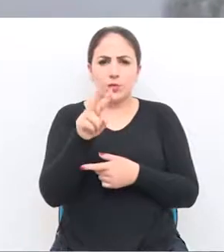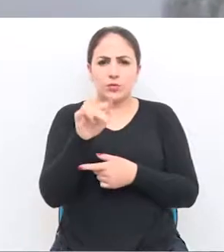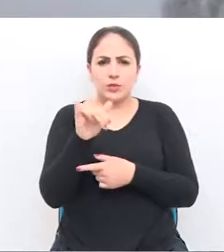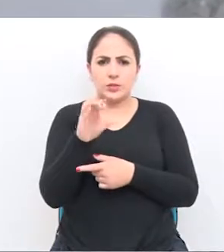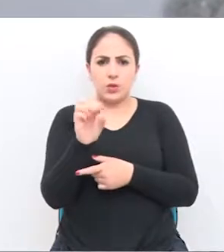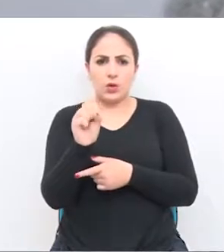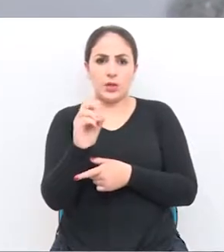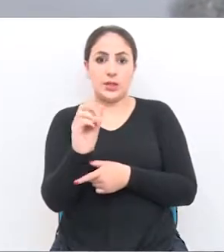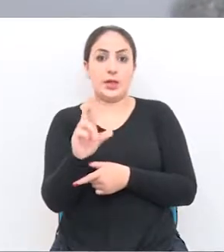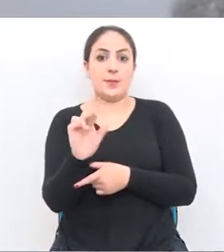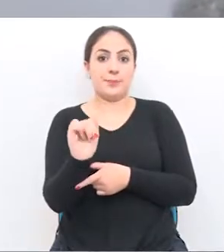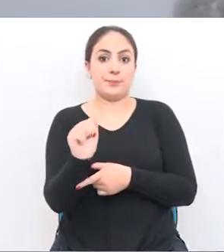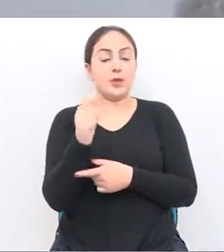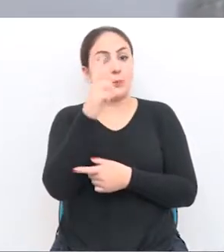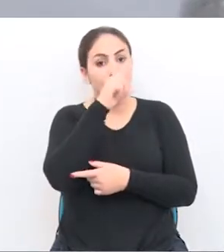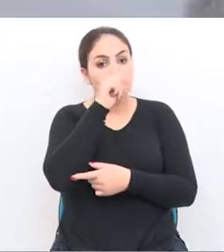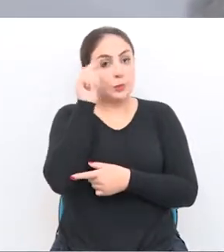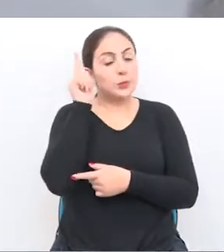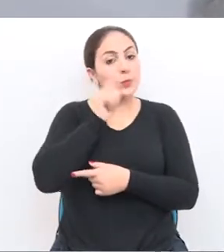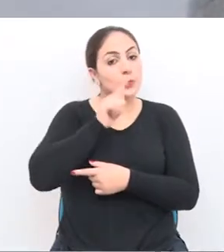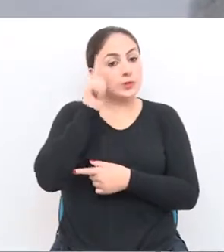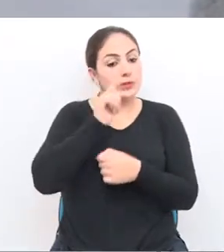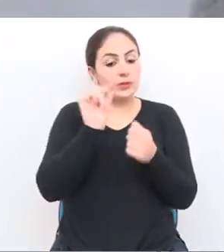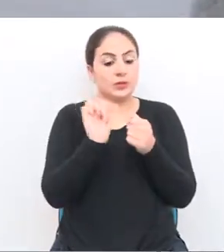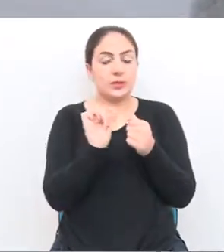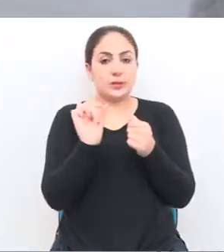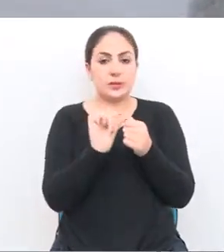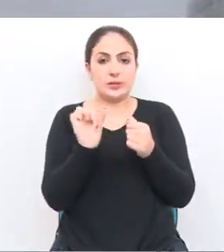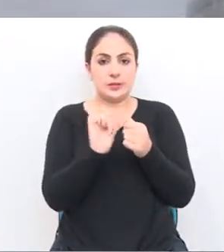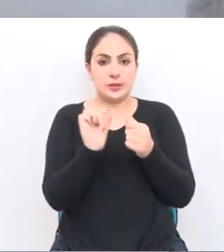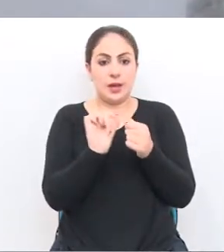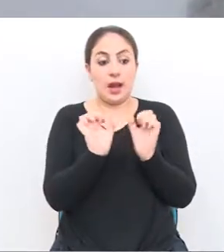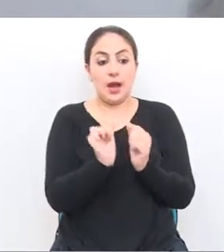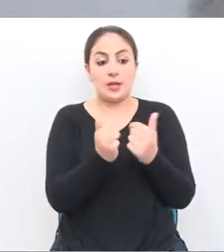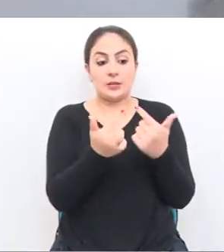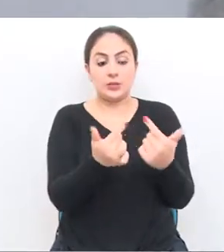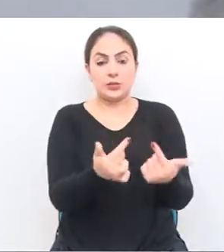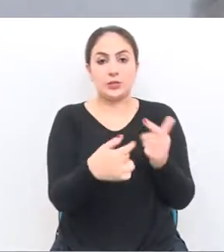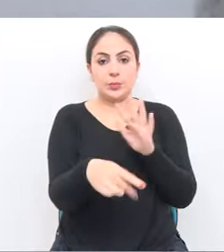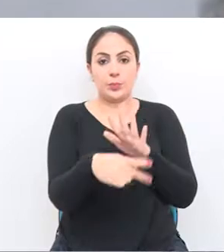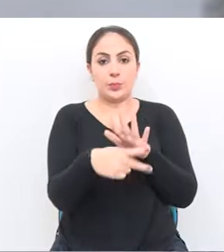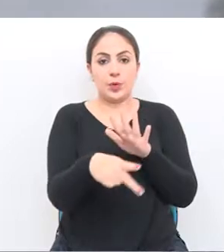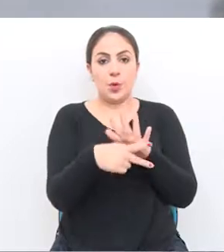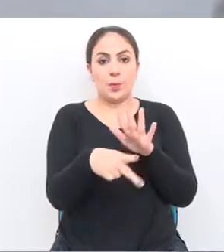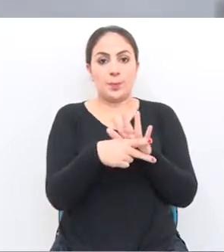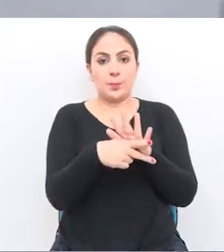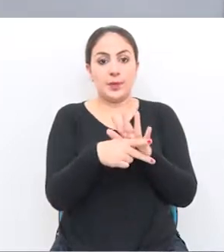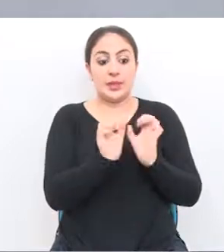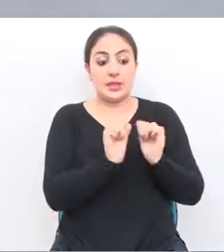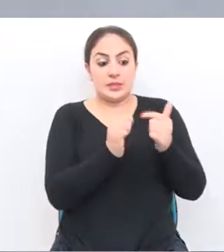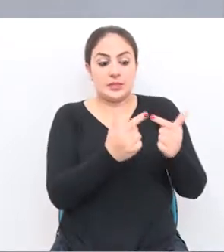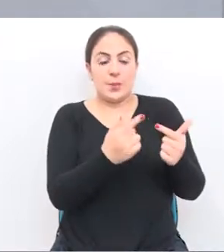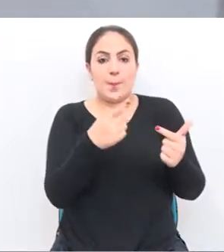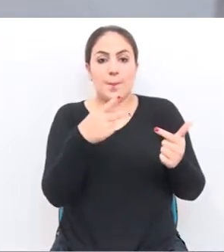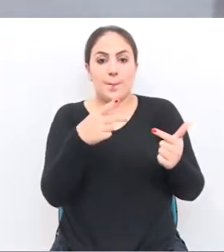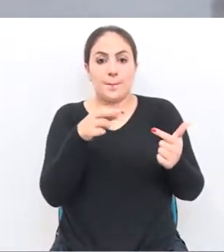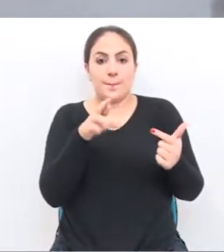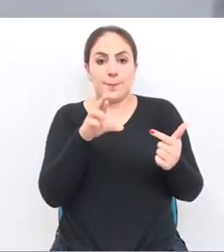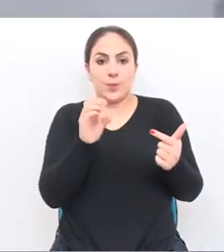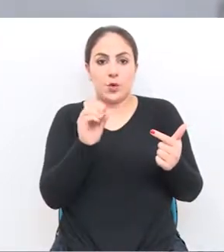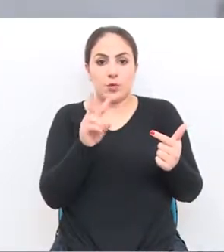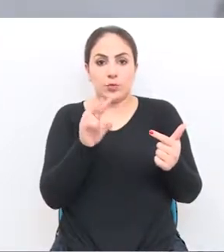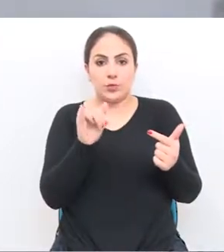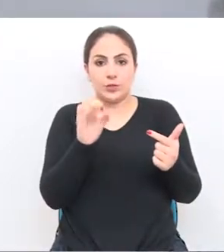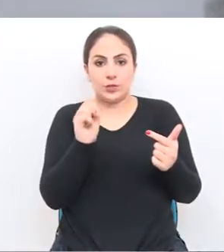para que o prefeito possa fazer, então, algumas ações através de medidas provisórias e